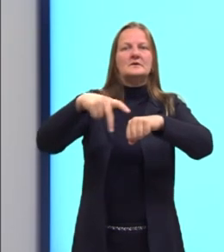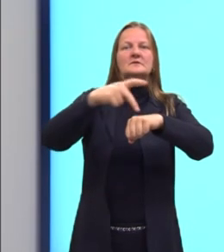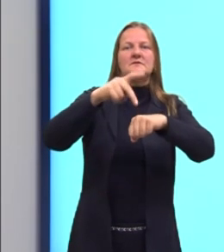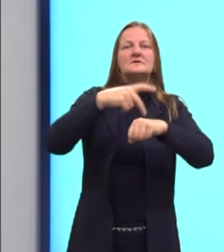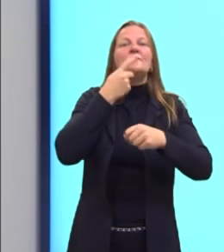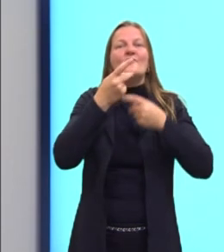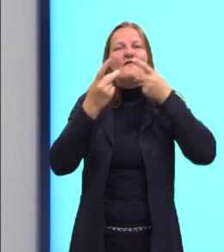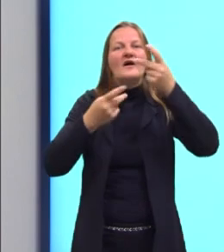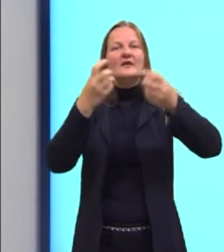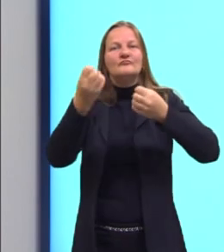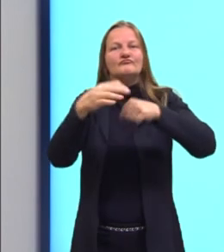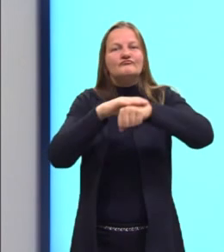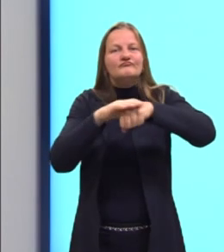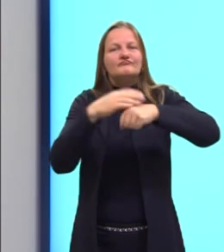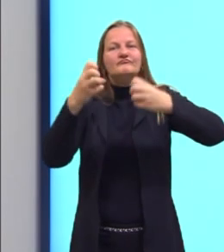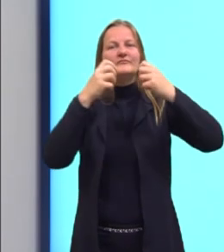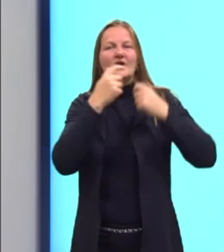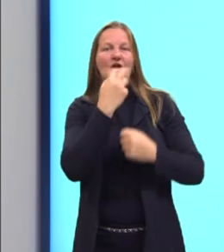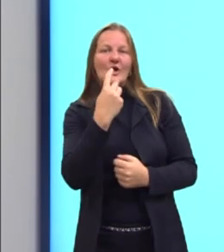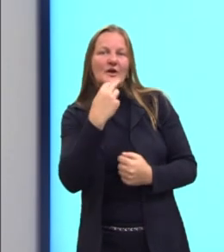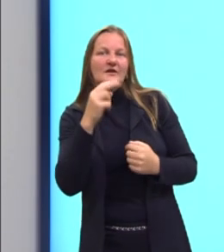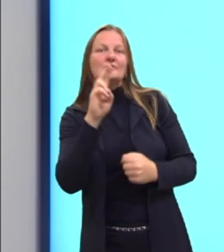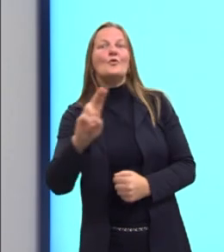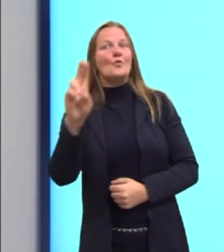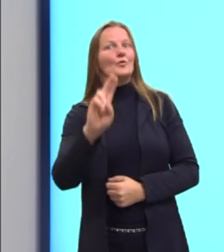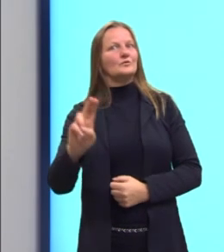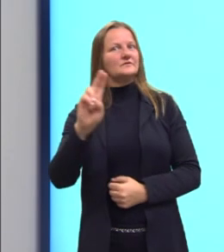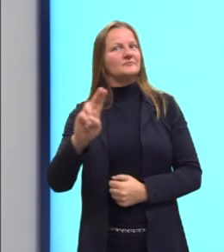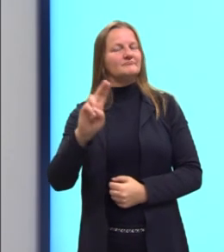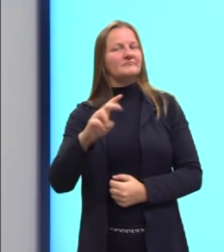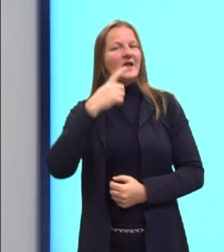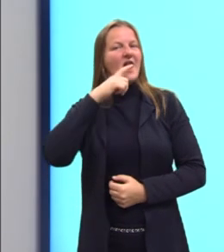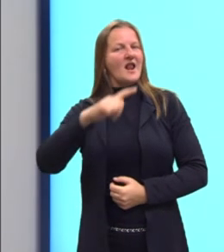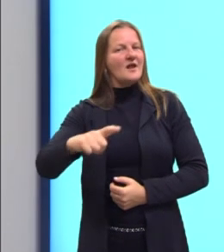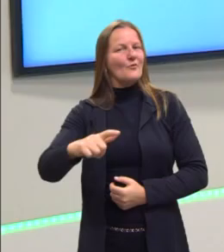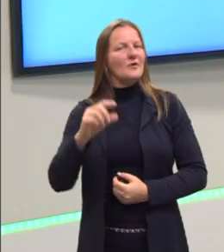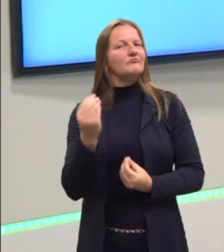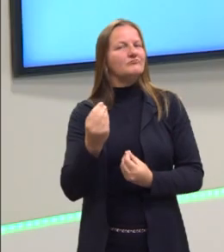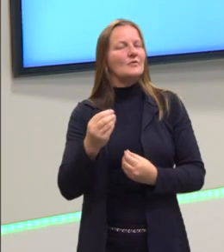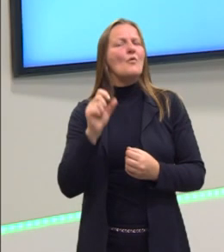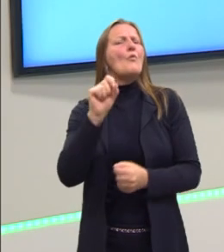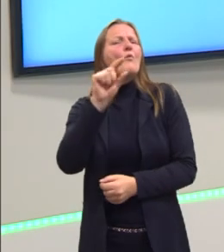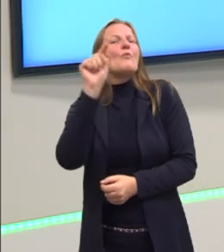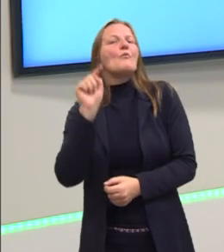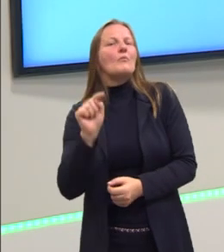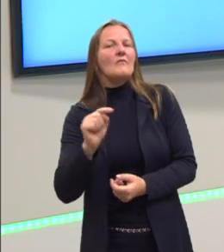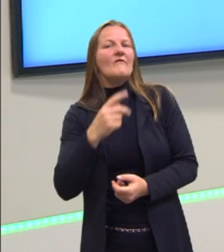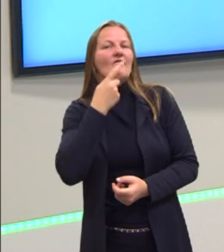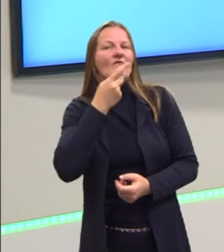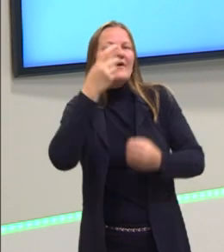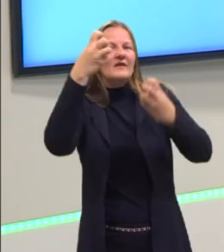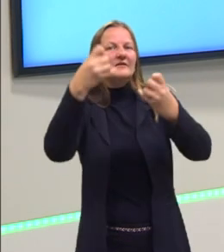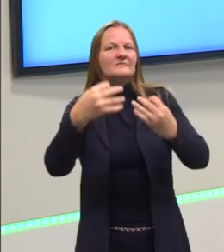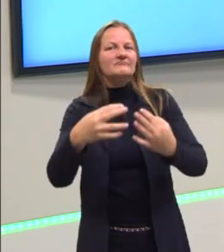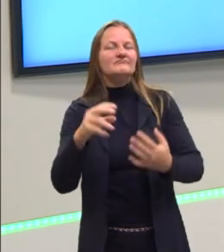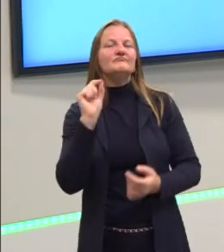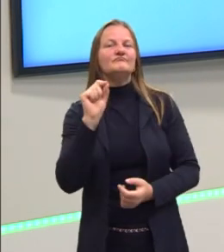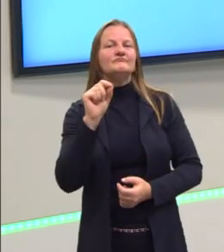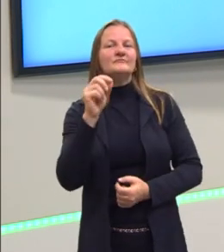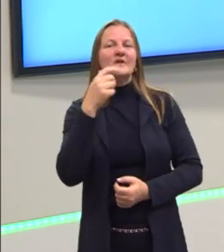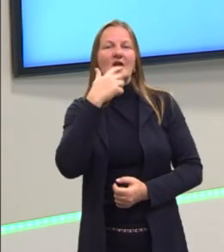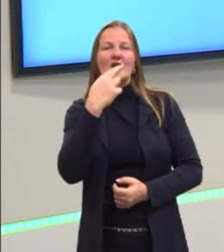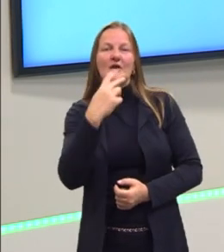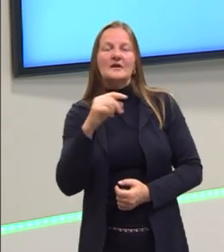Mas quem fala? Quem fala em 55 outros países? Tá? Então, esse